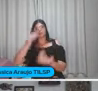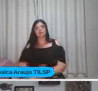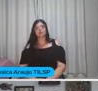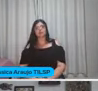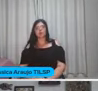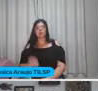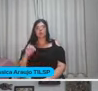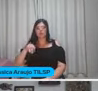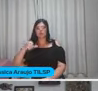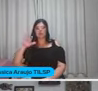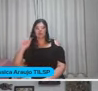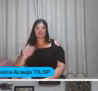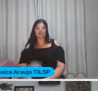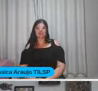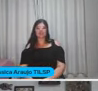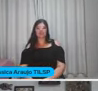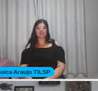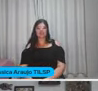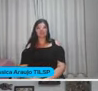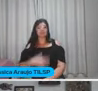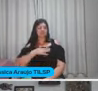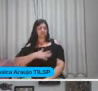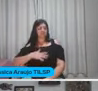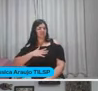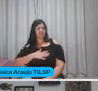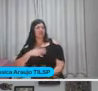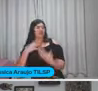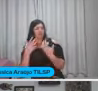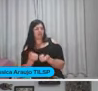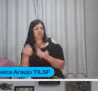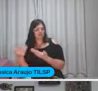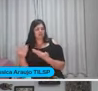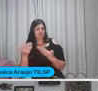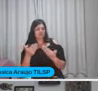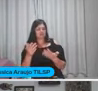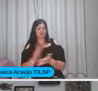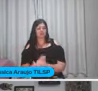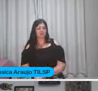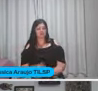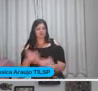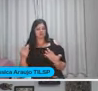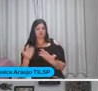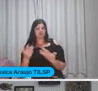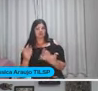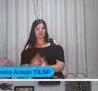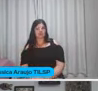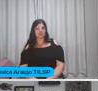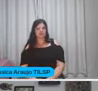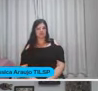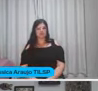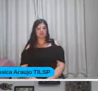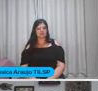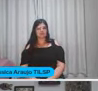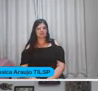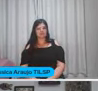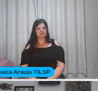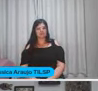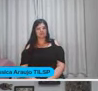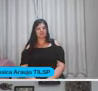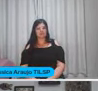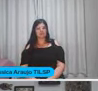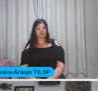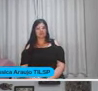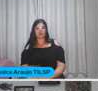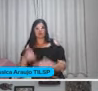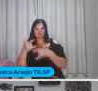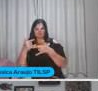Mônica Você foi muito querida De aceitar o meu convite De vir até aqui Para a nossa